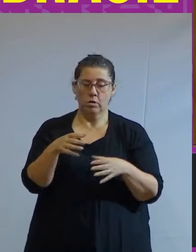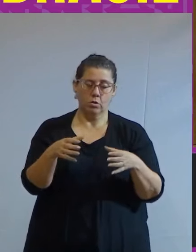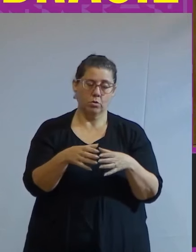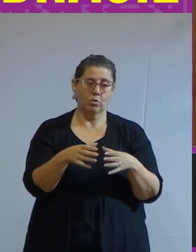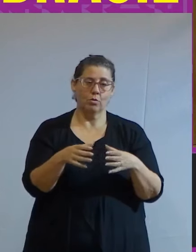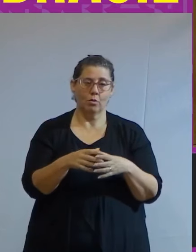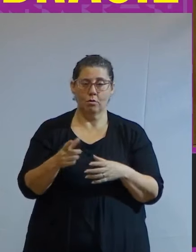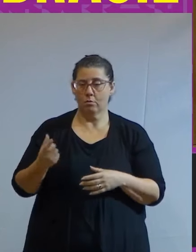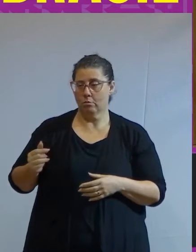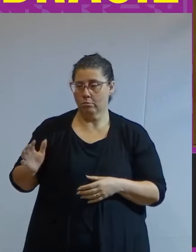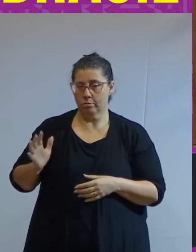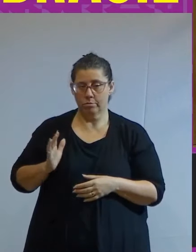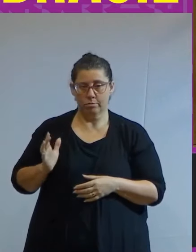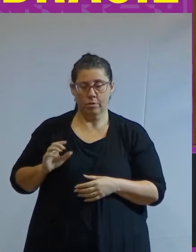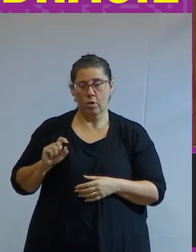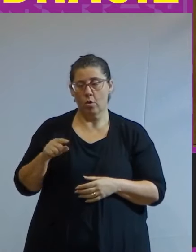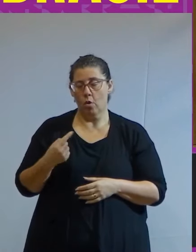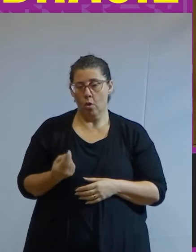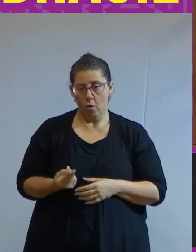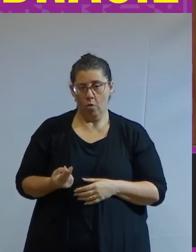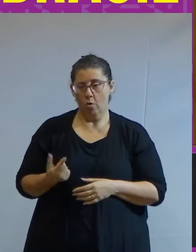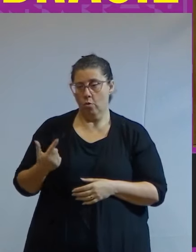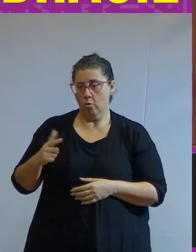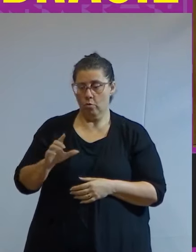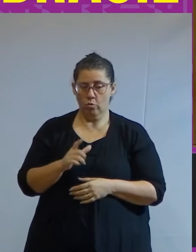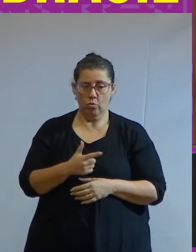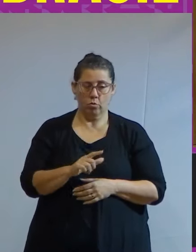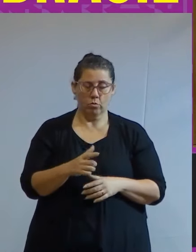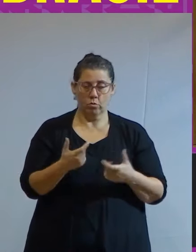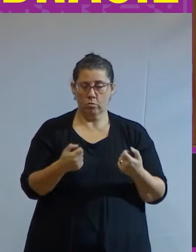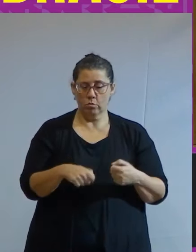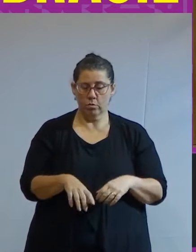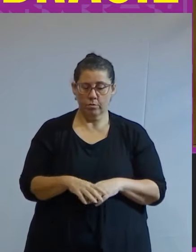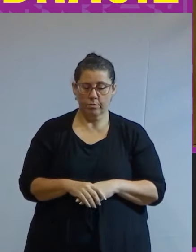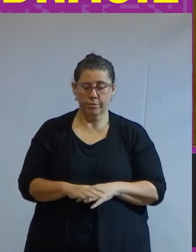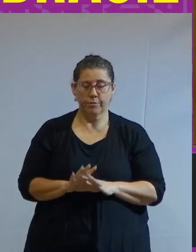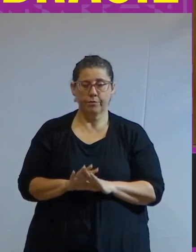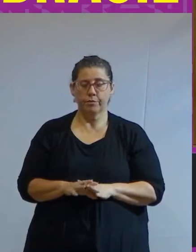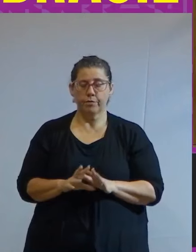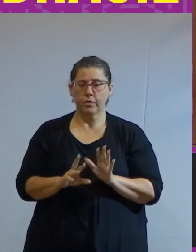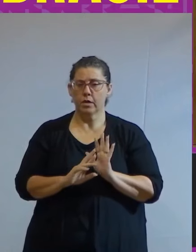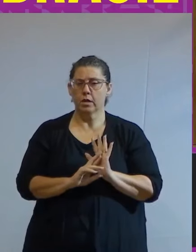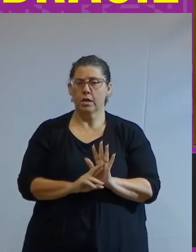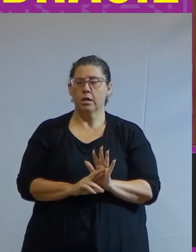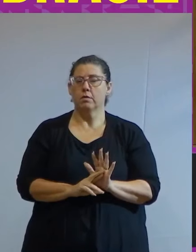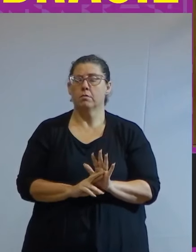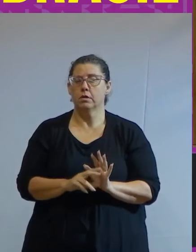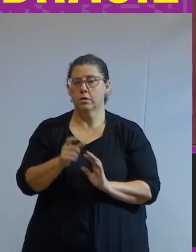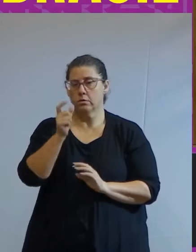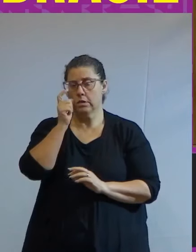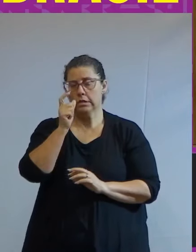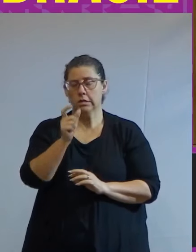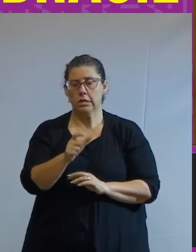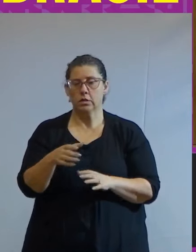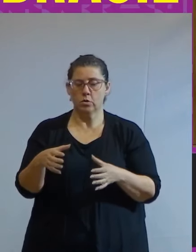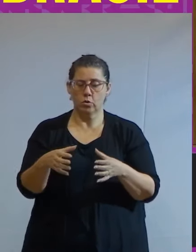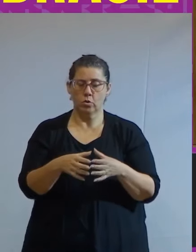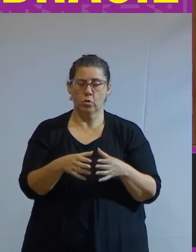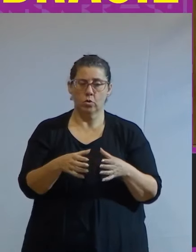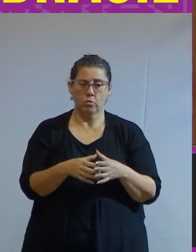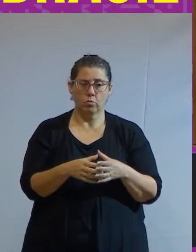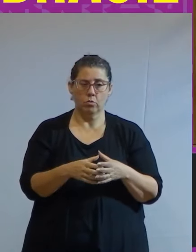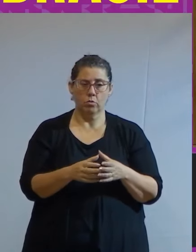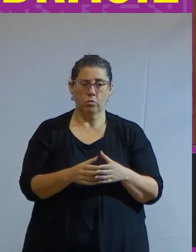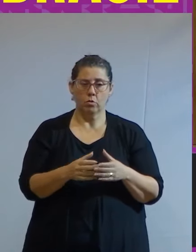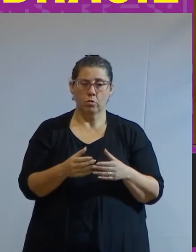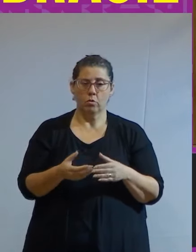burguesas e ou as necessidades da acumulação só que ele representa os interesses coletivos no interior